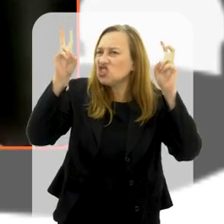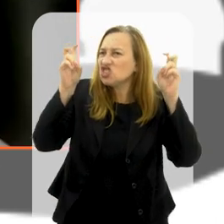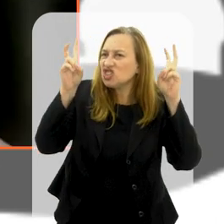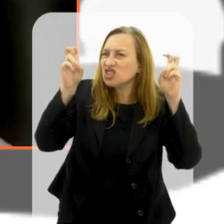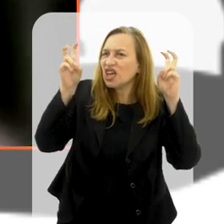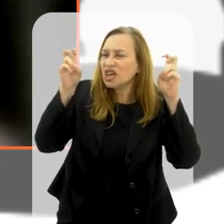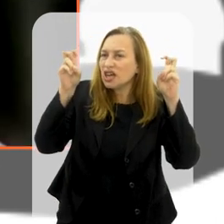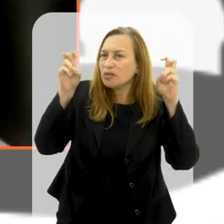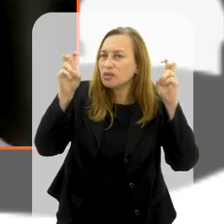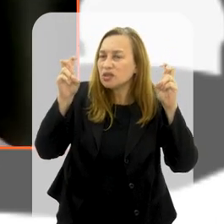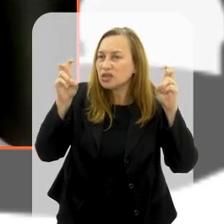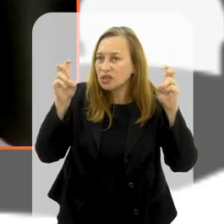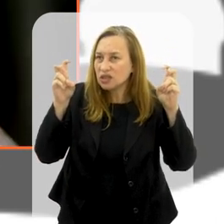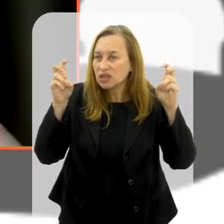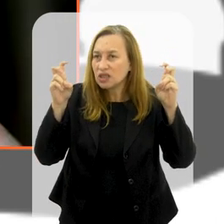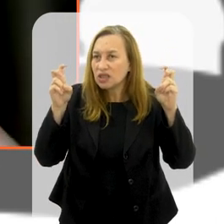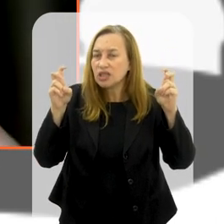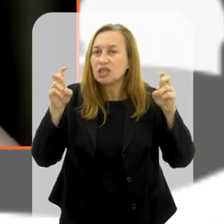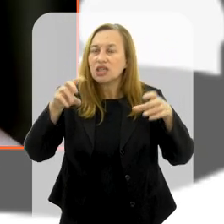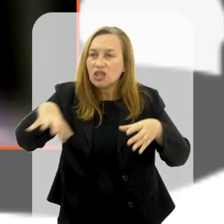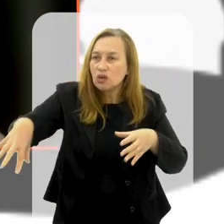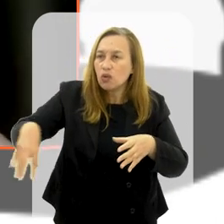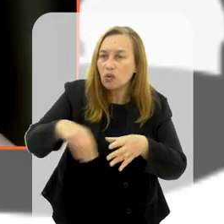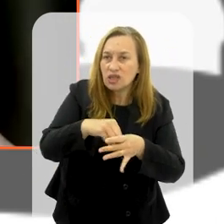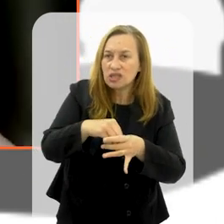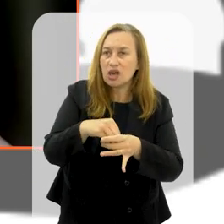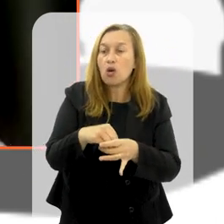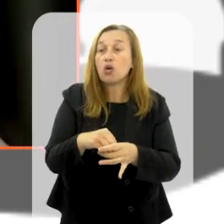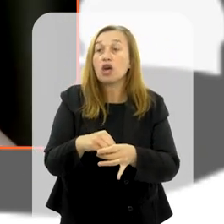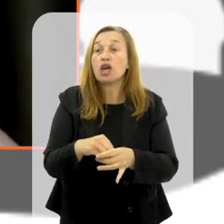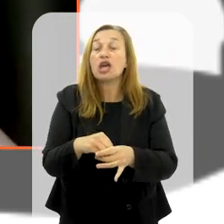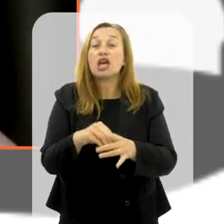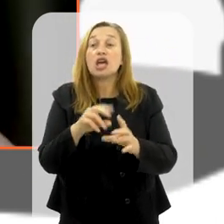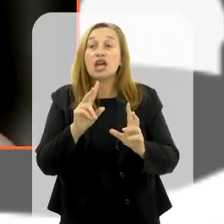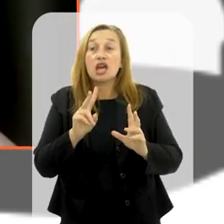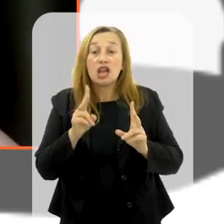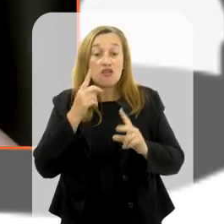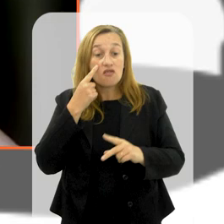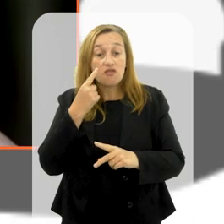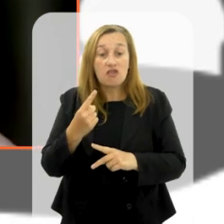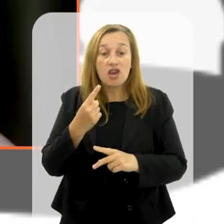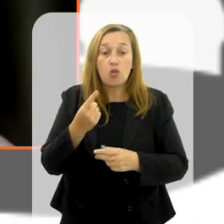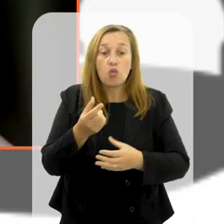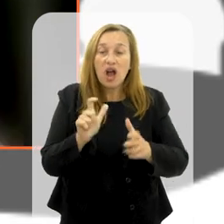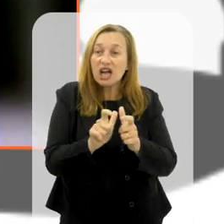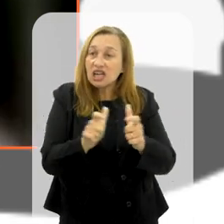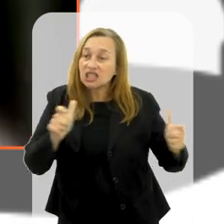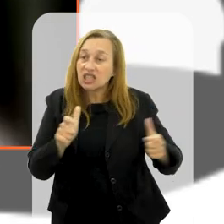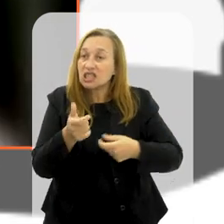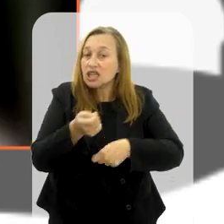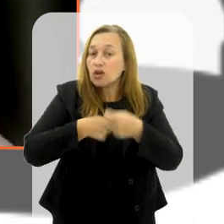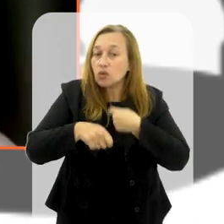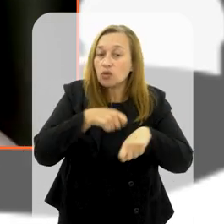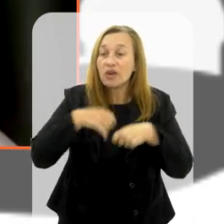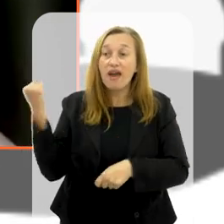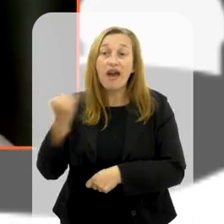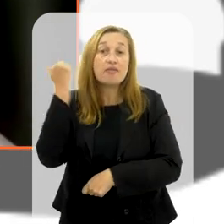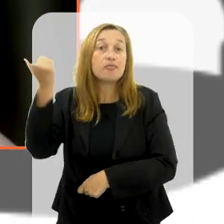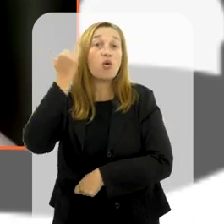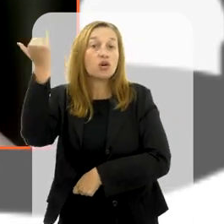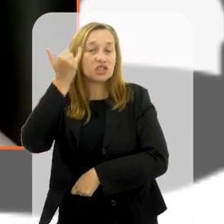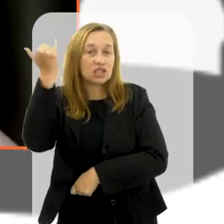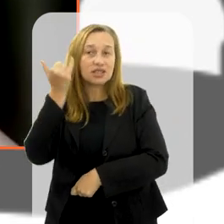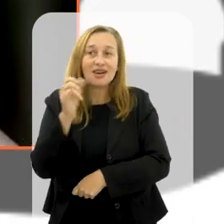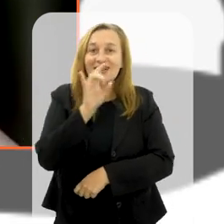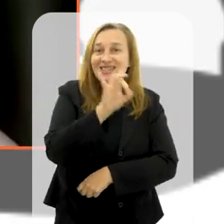expansão de agendas que o G20 incorpora, fora, ele não olha apenas para o tamanho da economia e a importância da economia